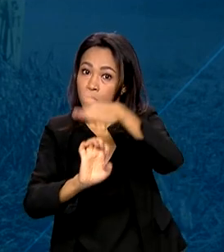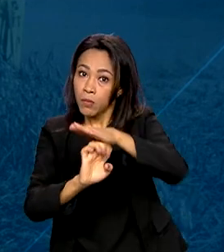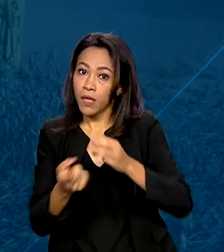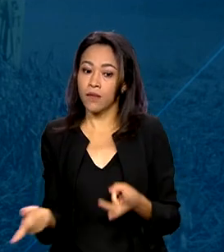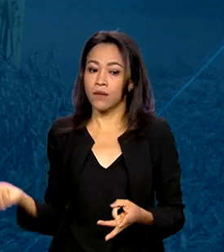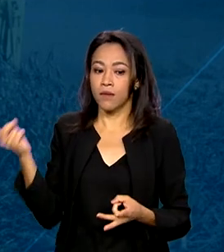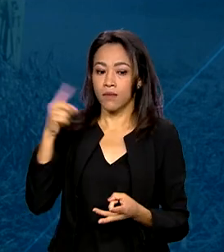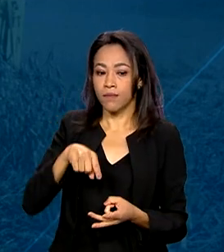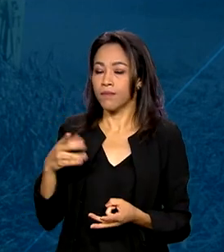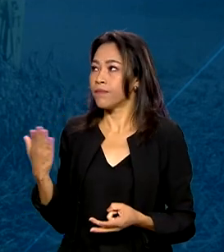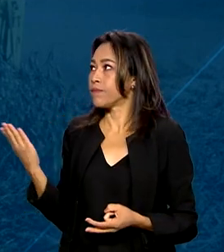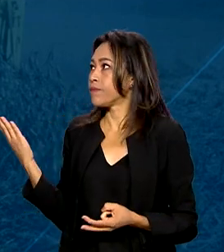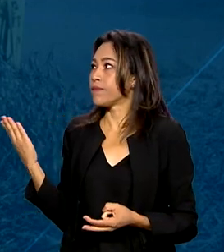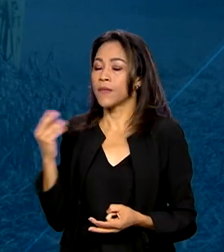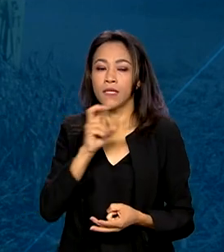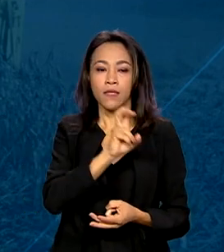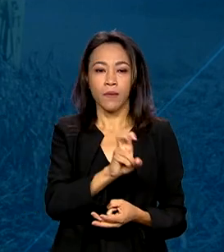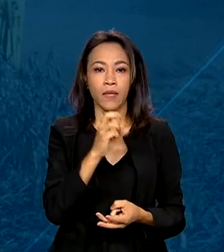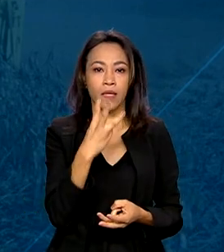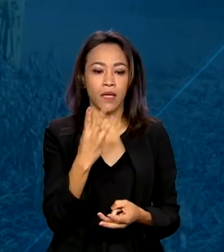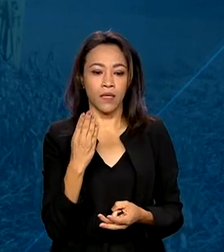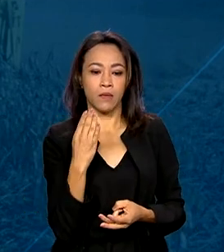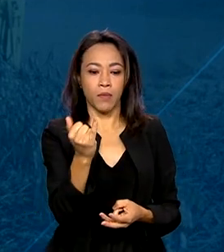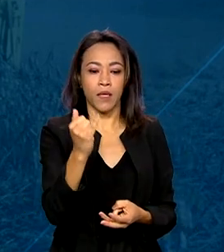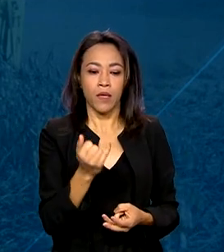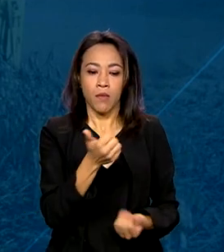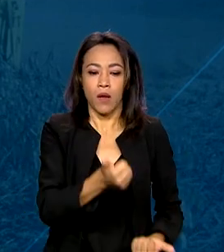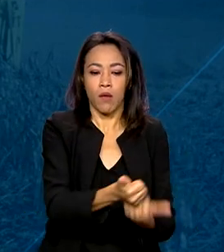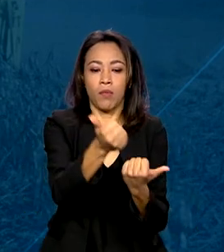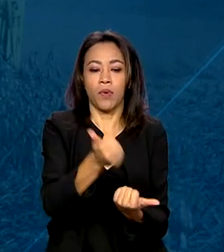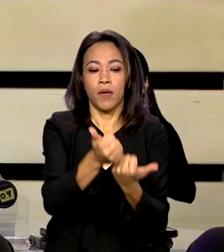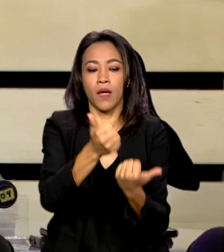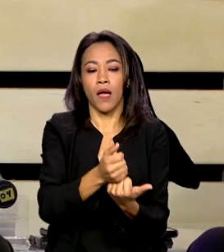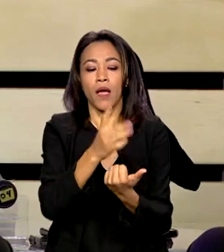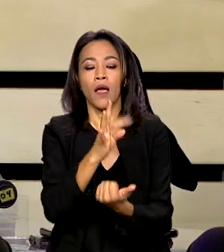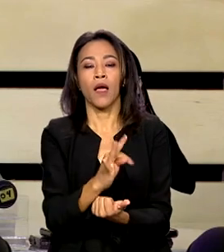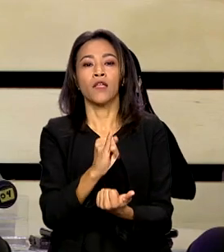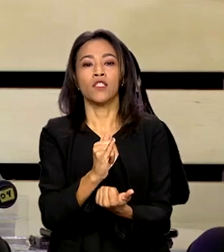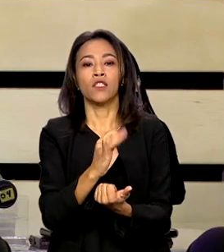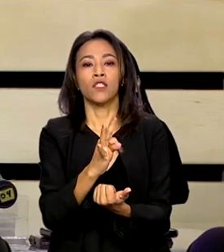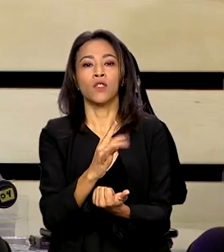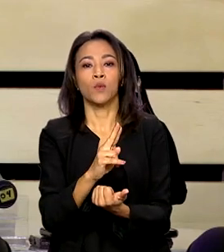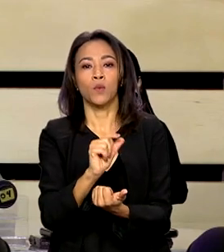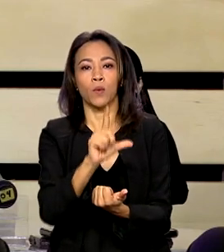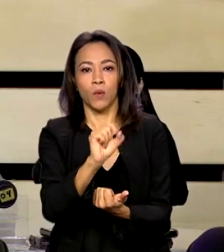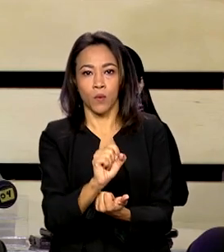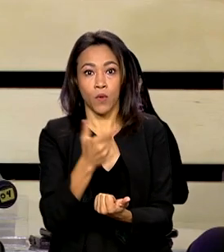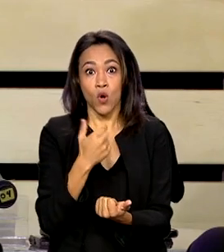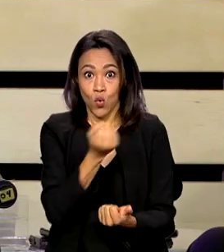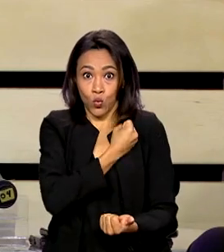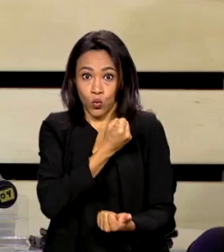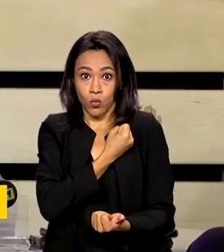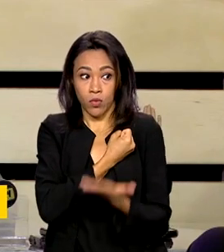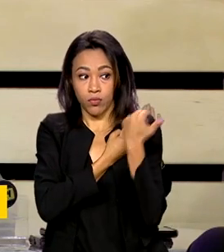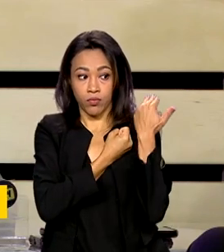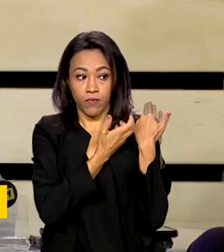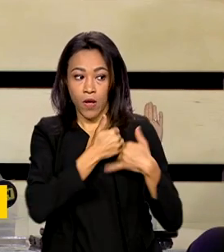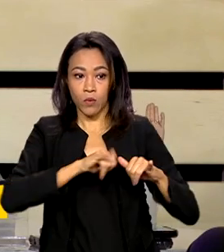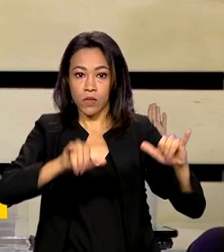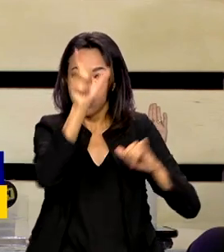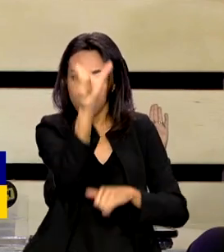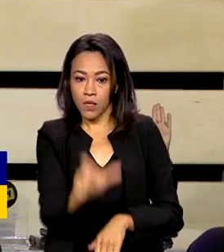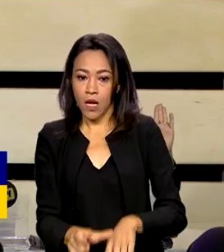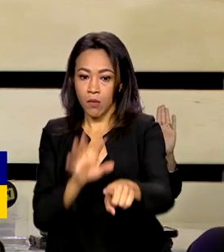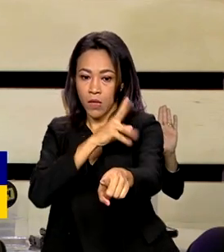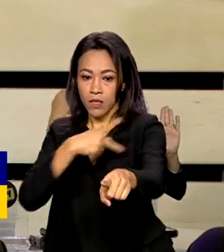53 bilhões para o financiamento de títulos do agronegócio. Os números foram anunciados pela presidenta do